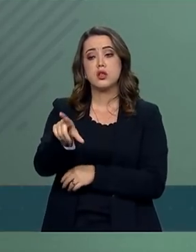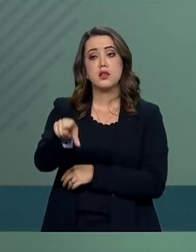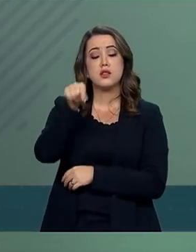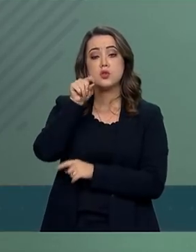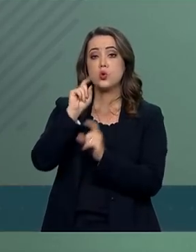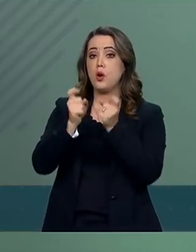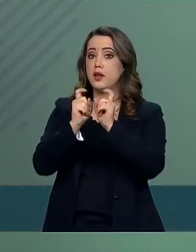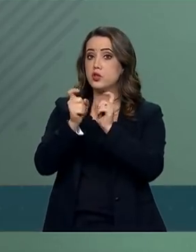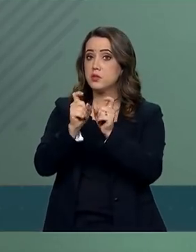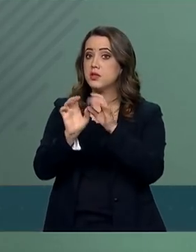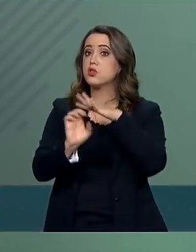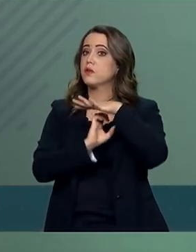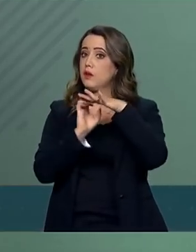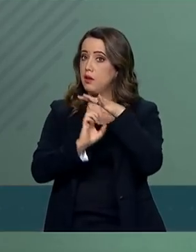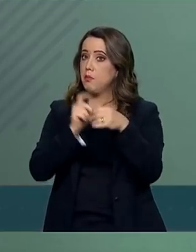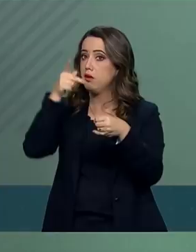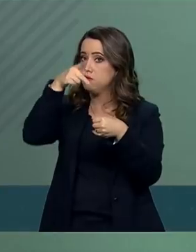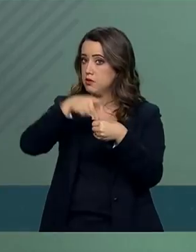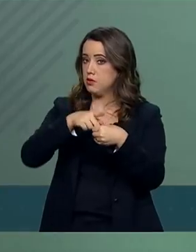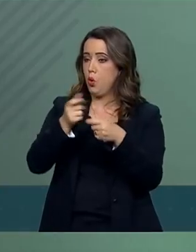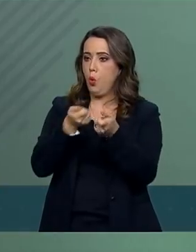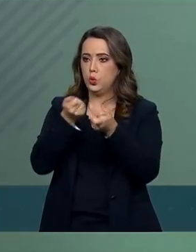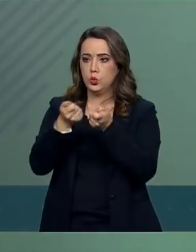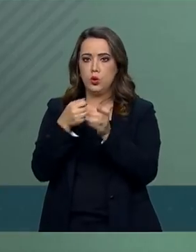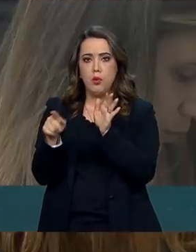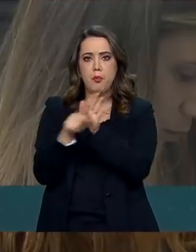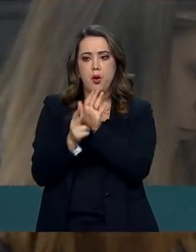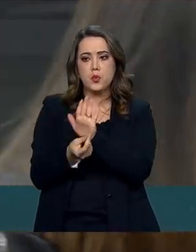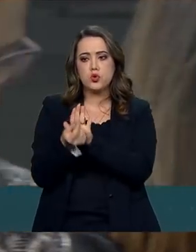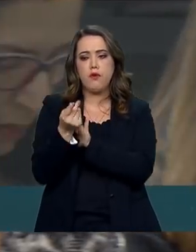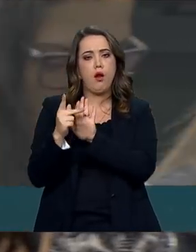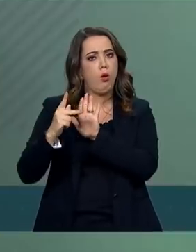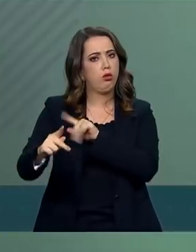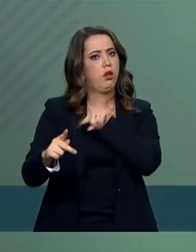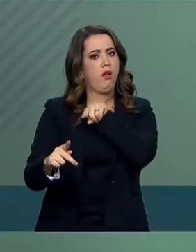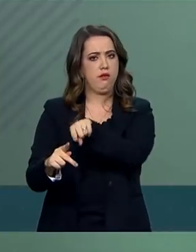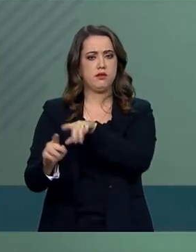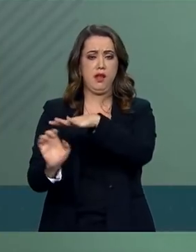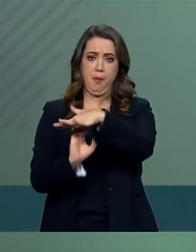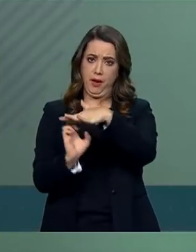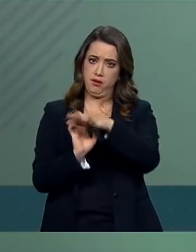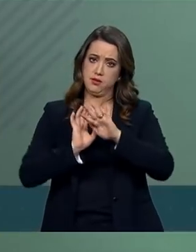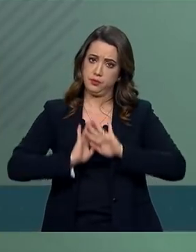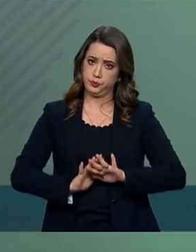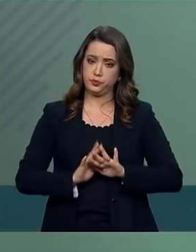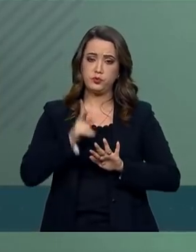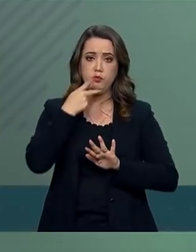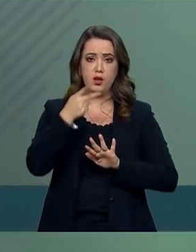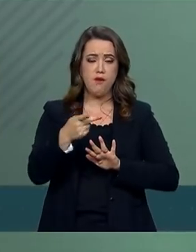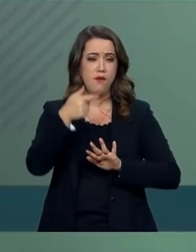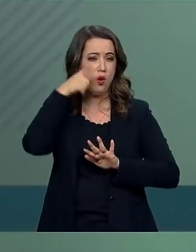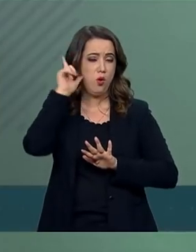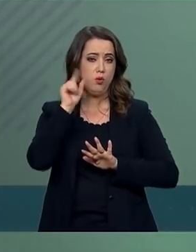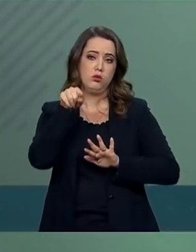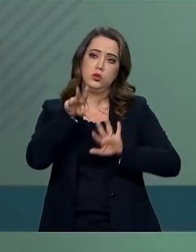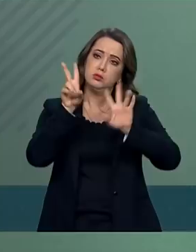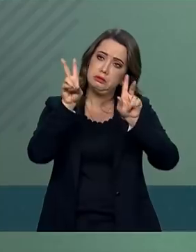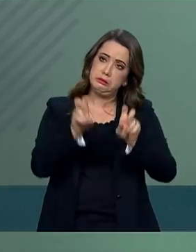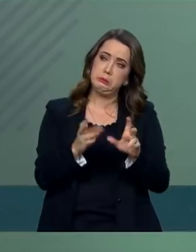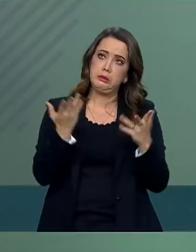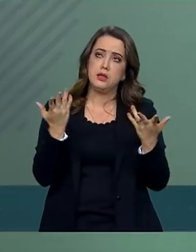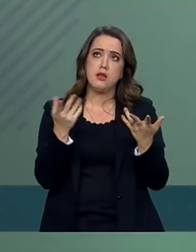refere a essas questões de controle de preço. Está bem? Então, o que ele falou ontem é, em tese,